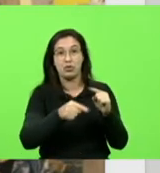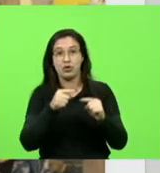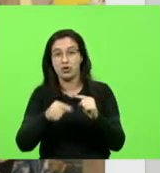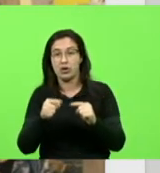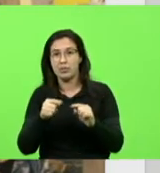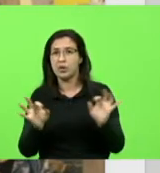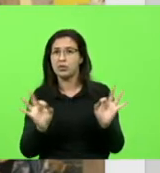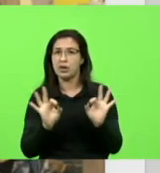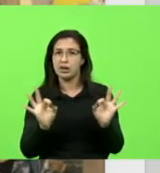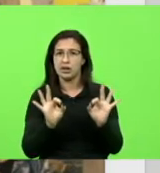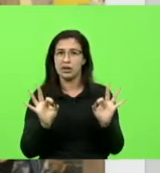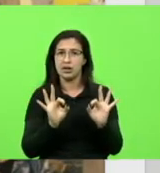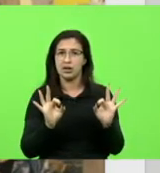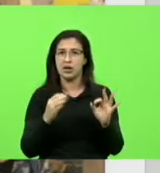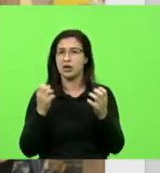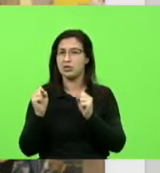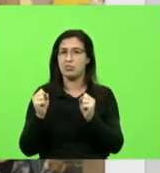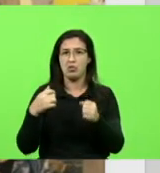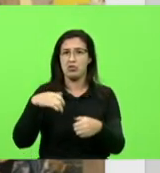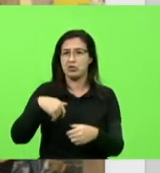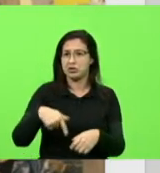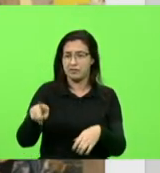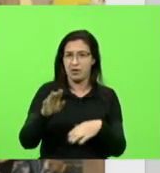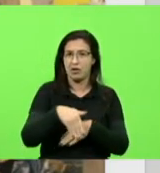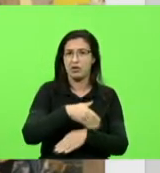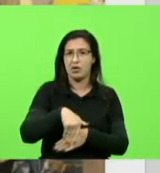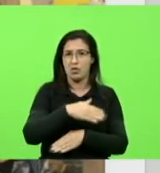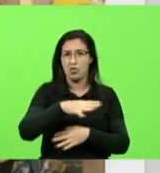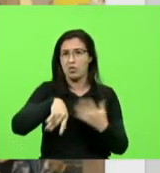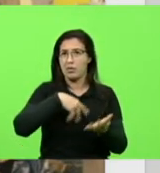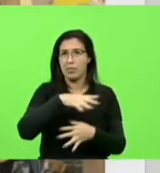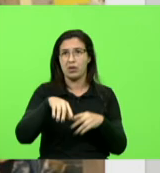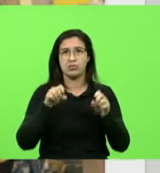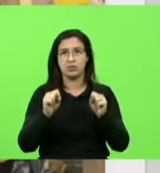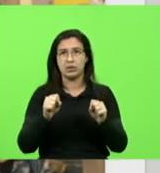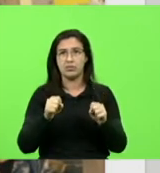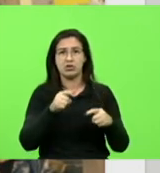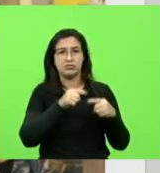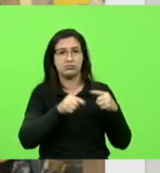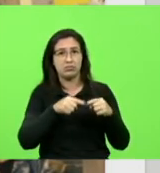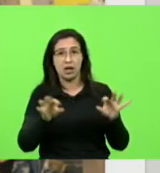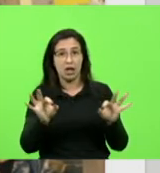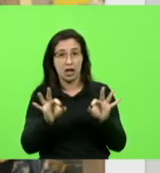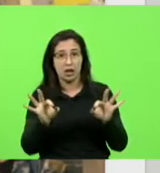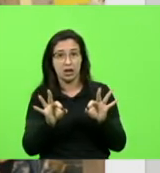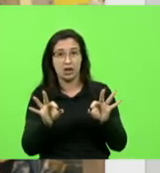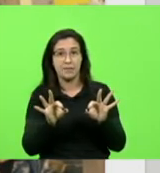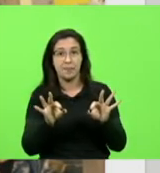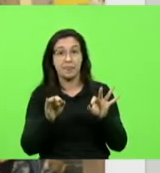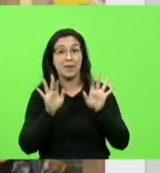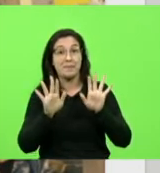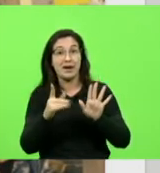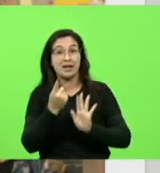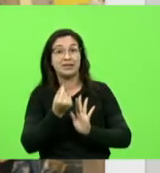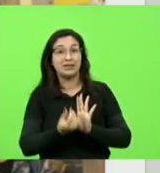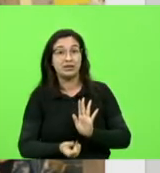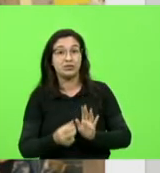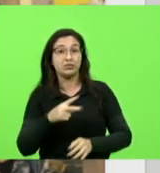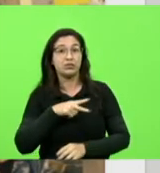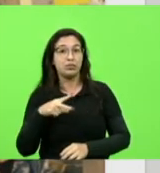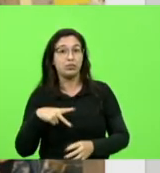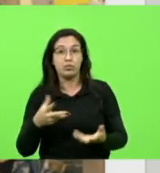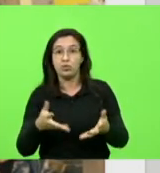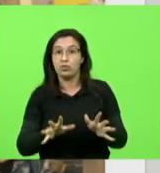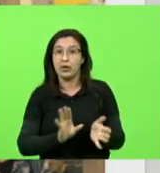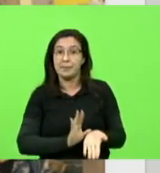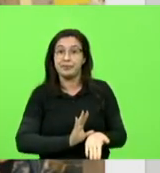balbúrdias deles, estão na rua ali, que censura? Mas é dinheiro público. E Santa Catarina não quer investimentos